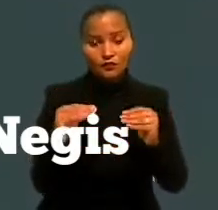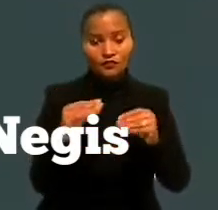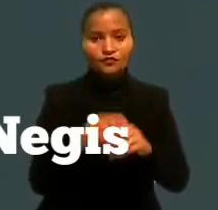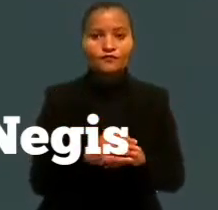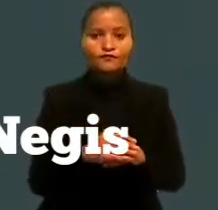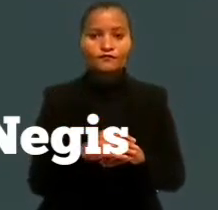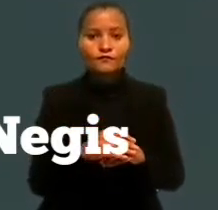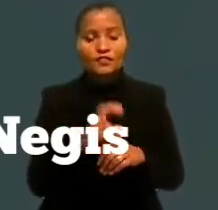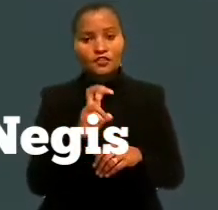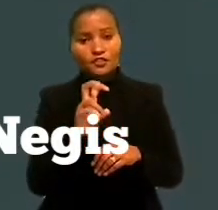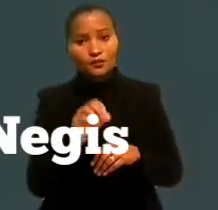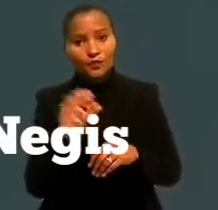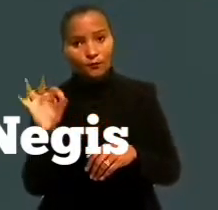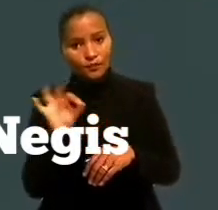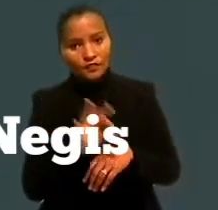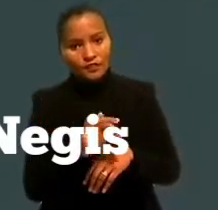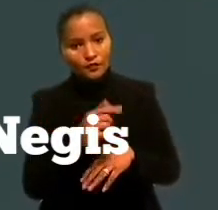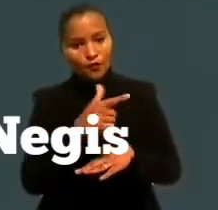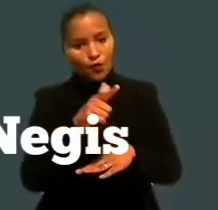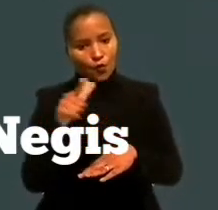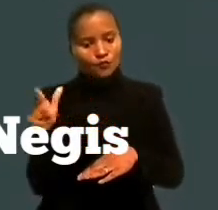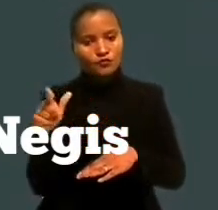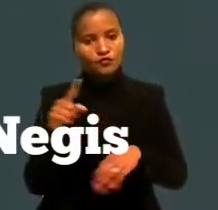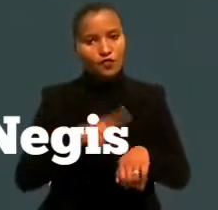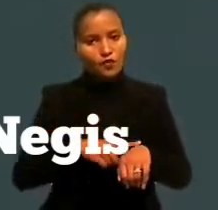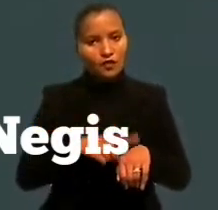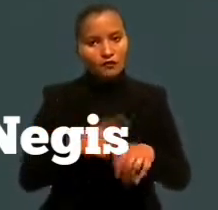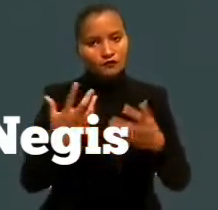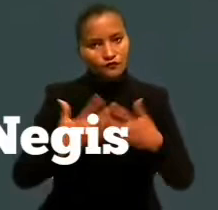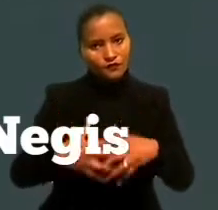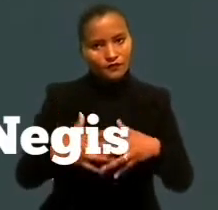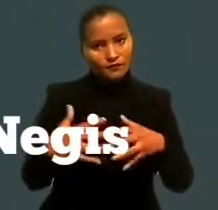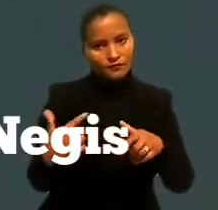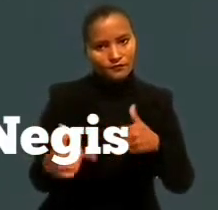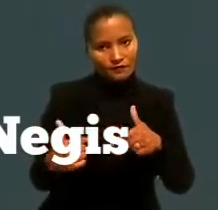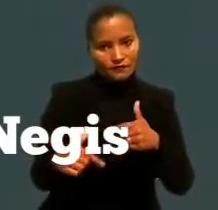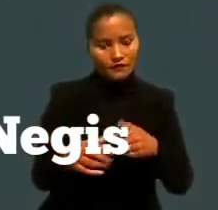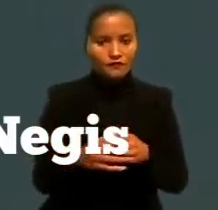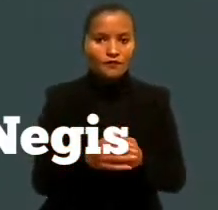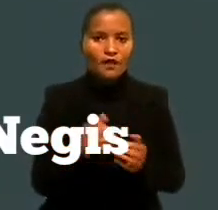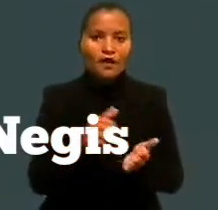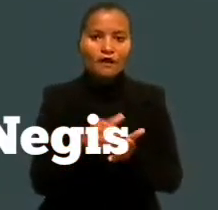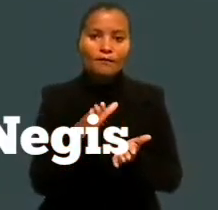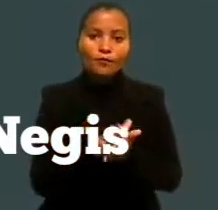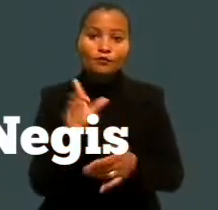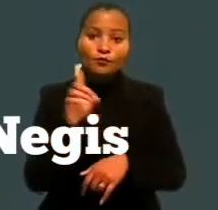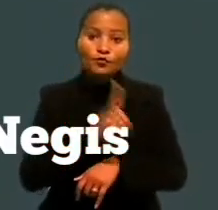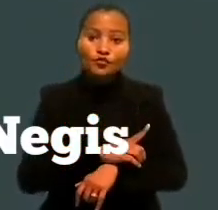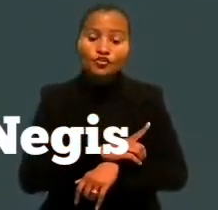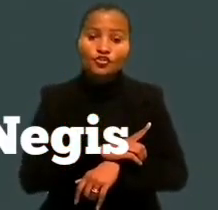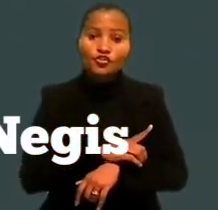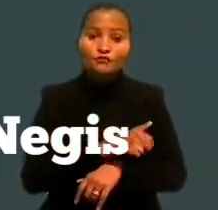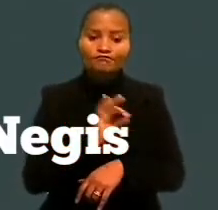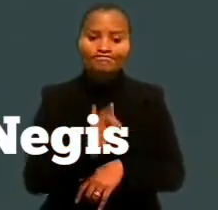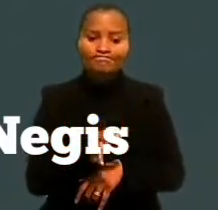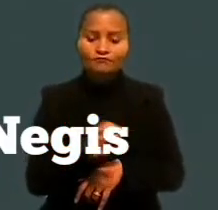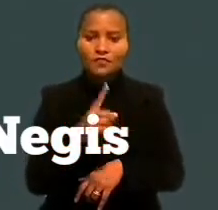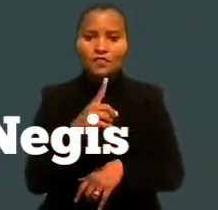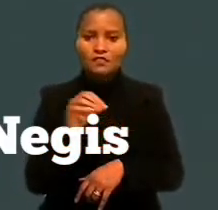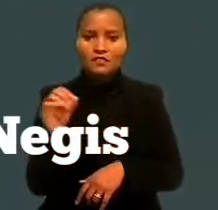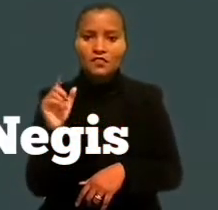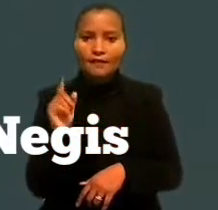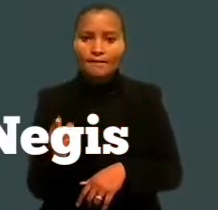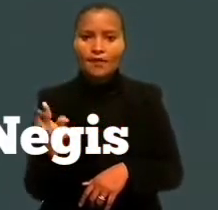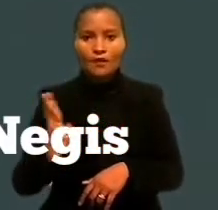noite, e de 50% nos demais horários de funcionamento do serviço. A multa diária foi fixada em R 100 mil